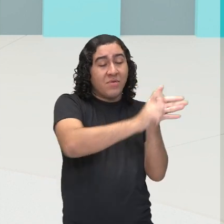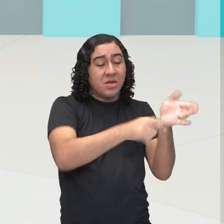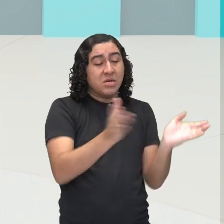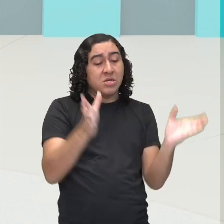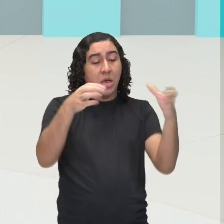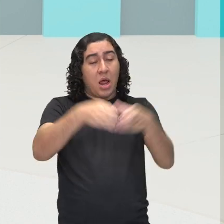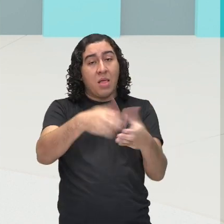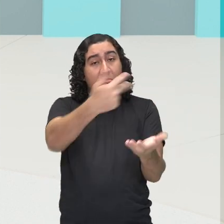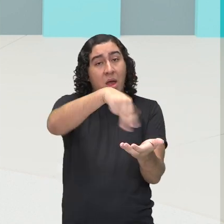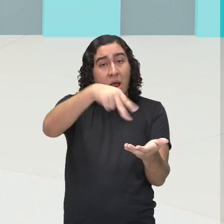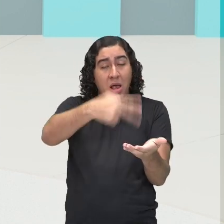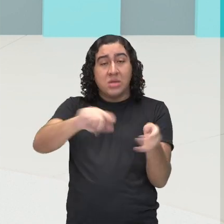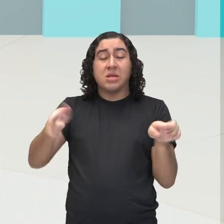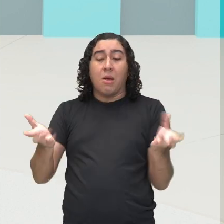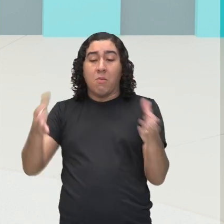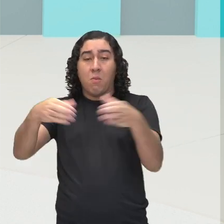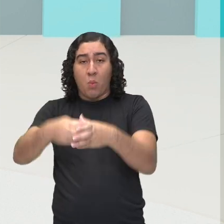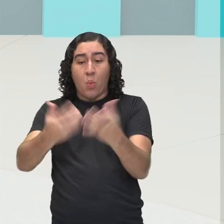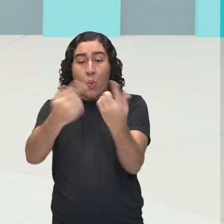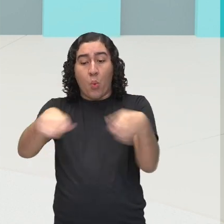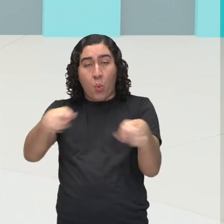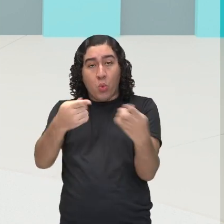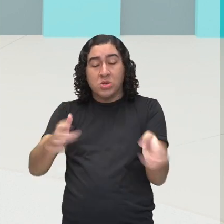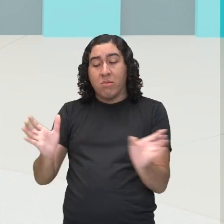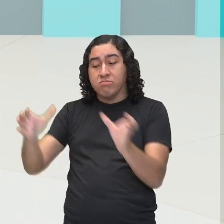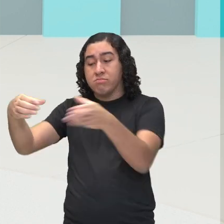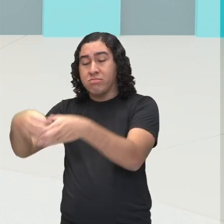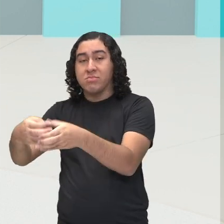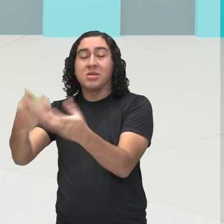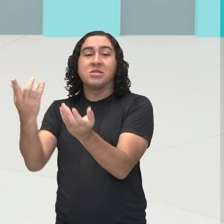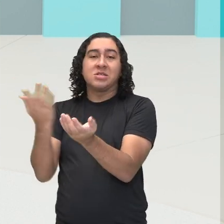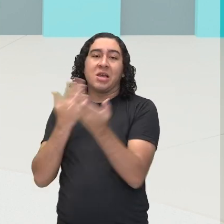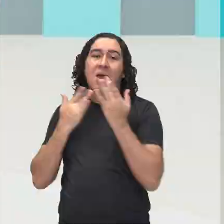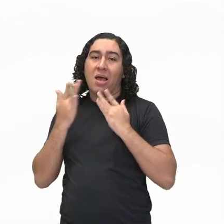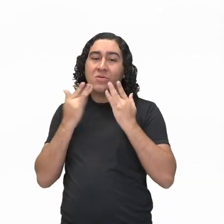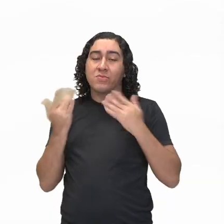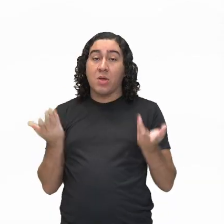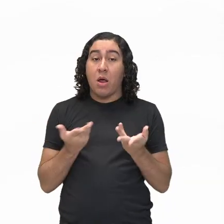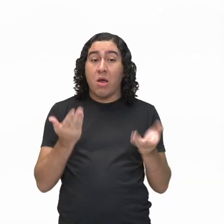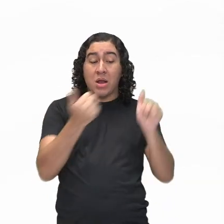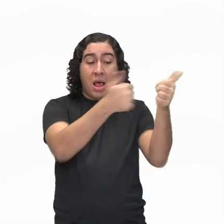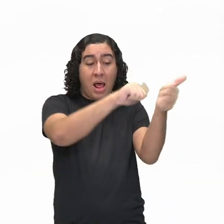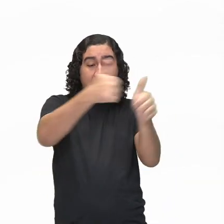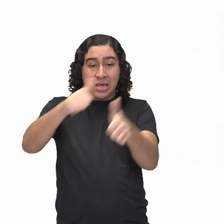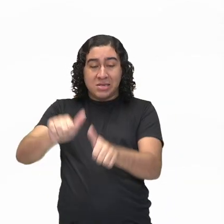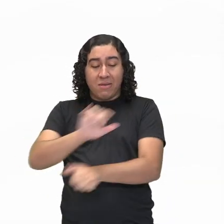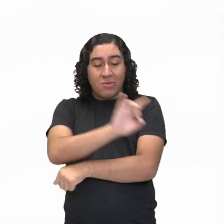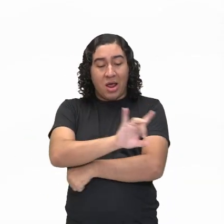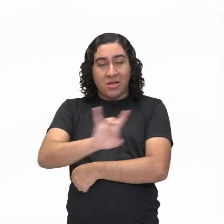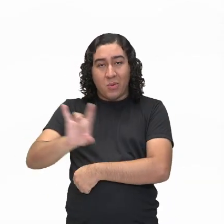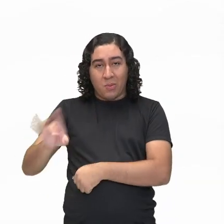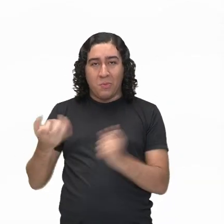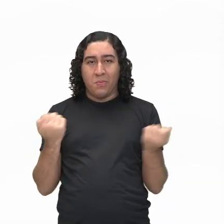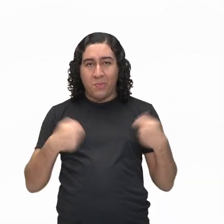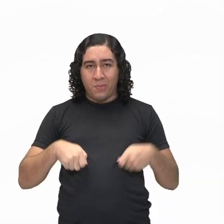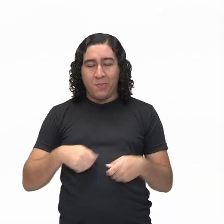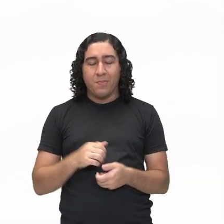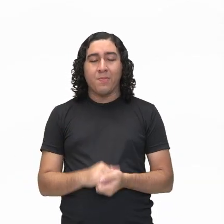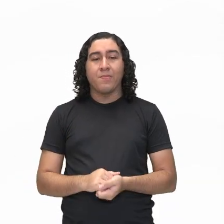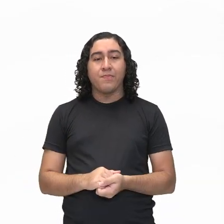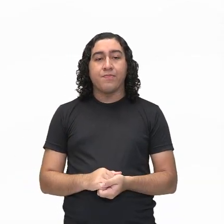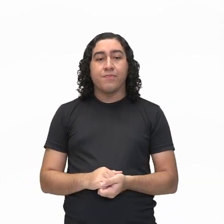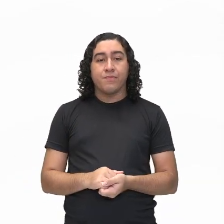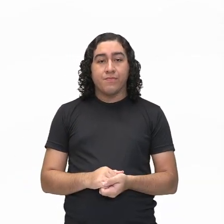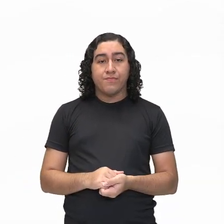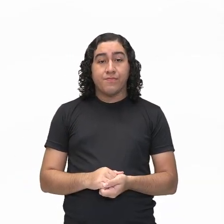música, o teatro. Então, vamos agora analisar essas linguagens da arte. Bem, a